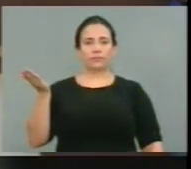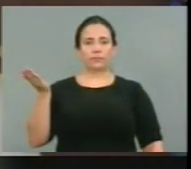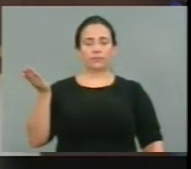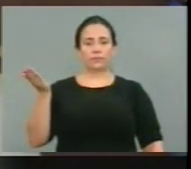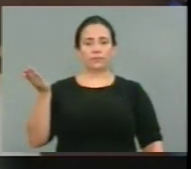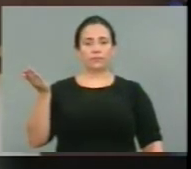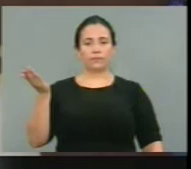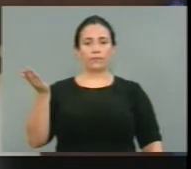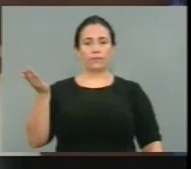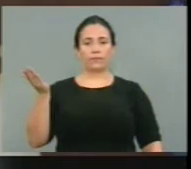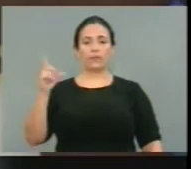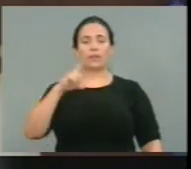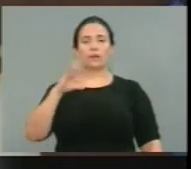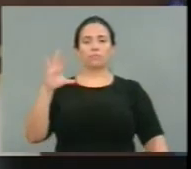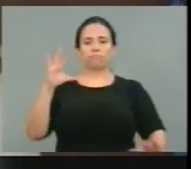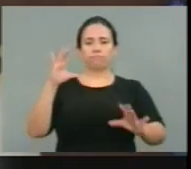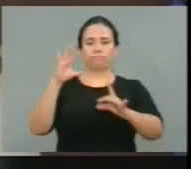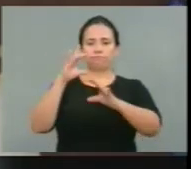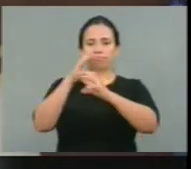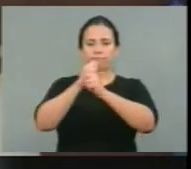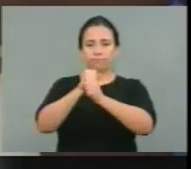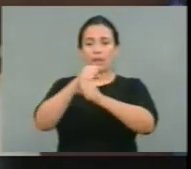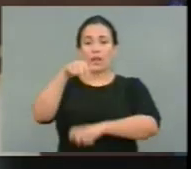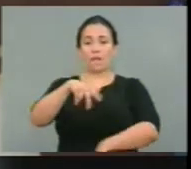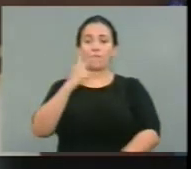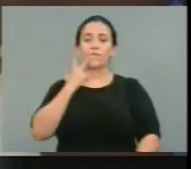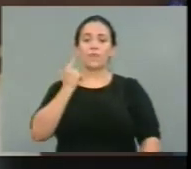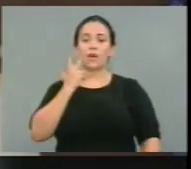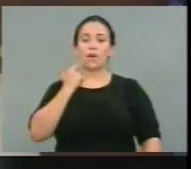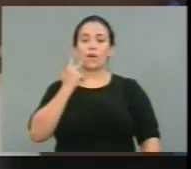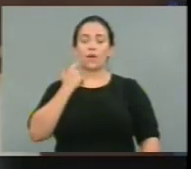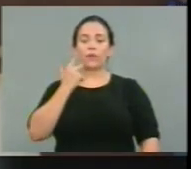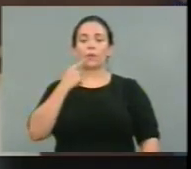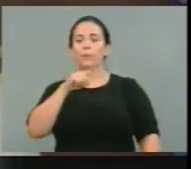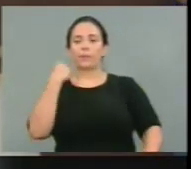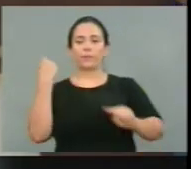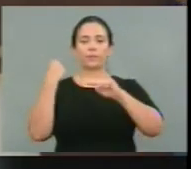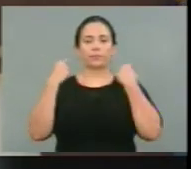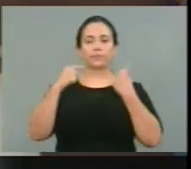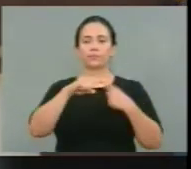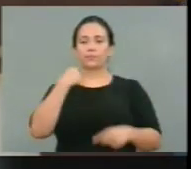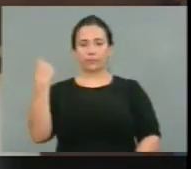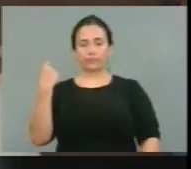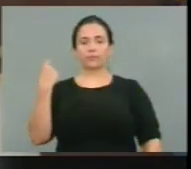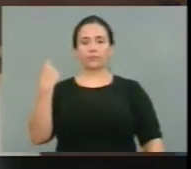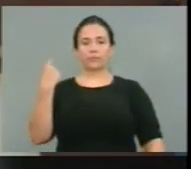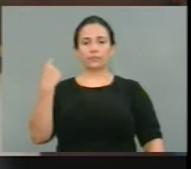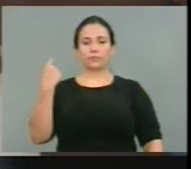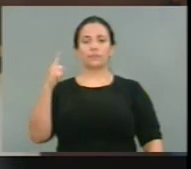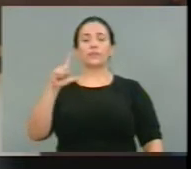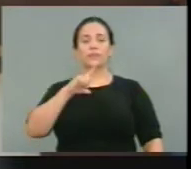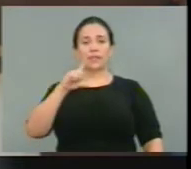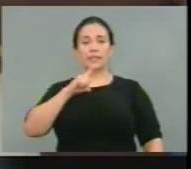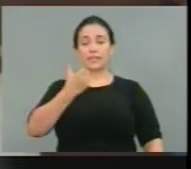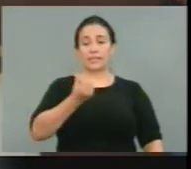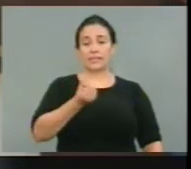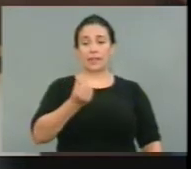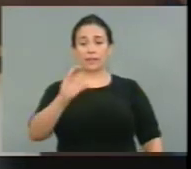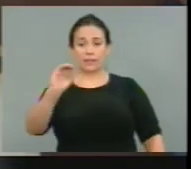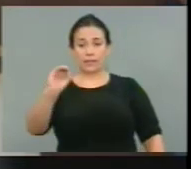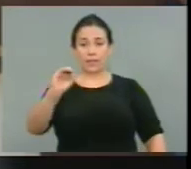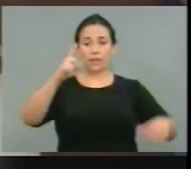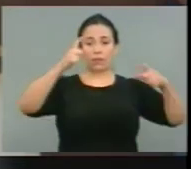Quase metade dos homicídios de Fortaleza acontecem em não mais que 60